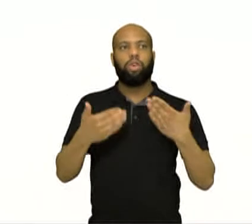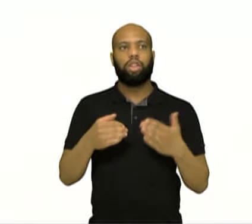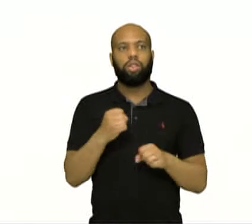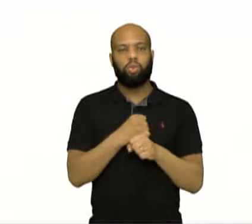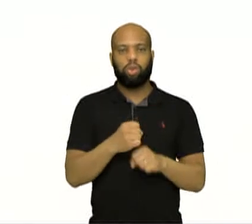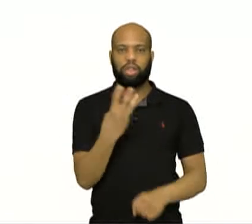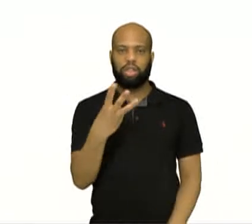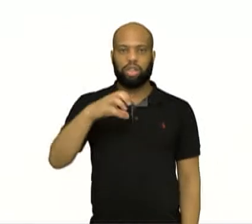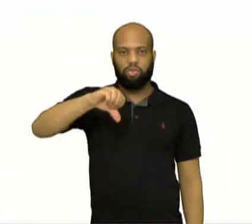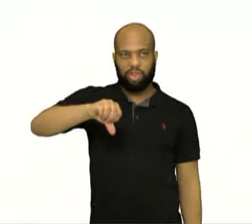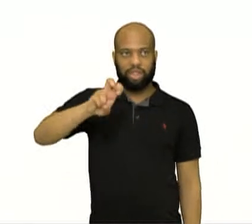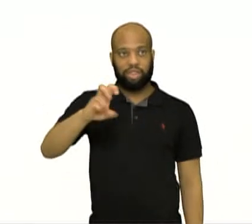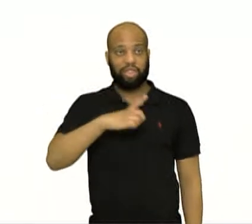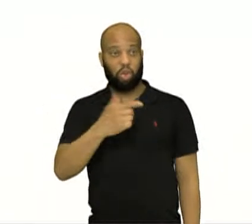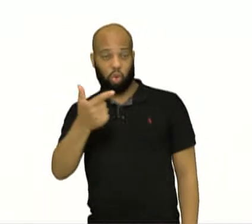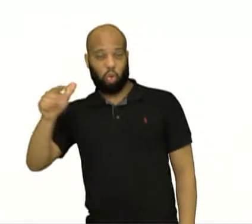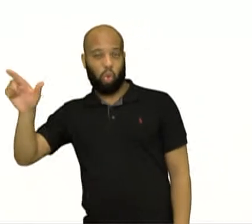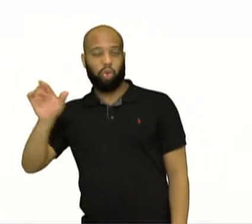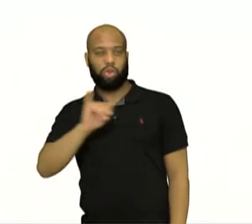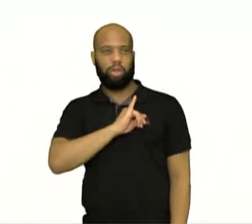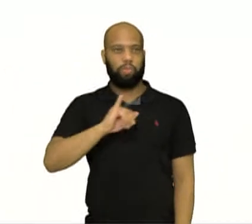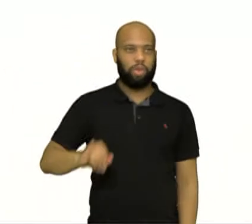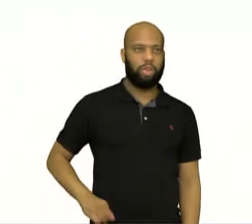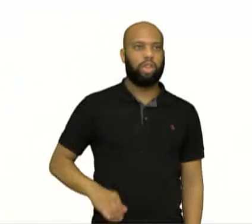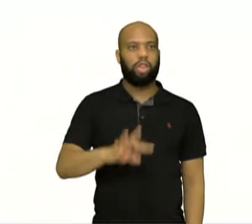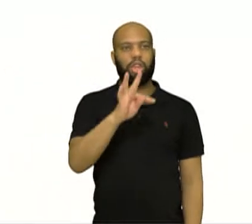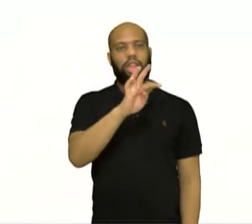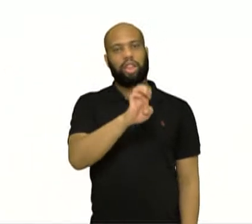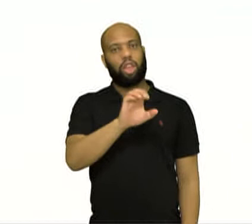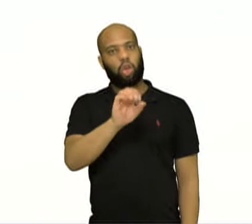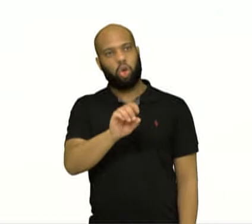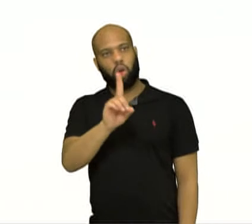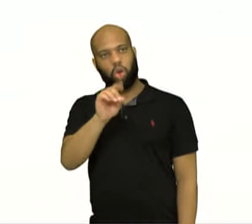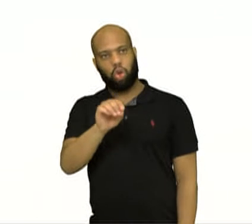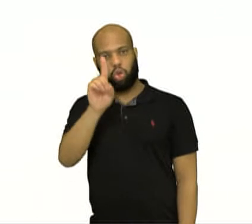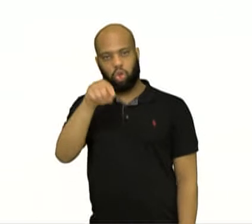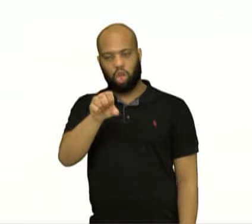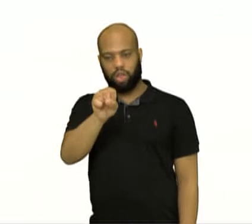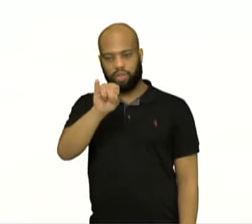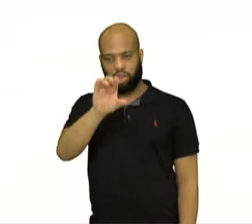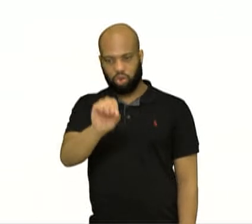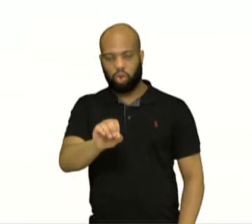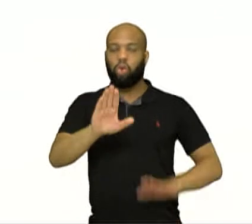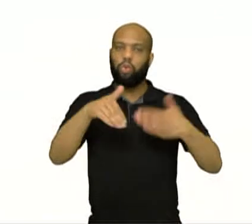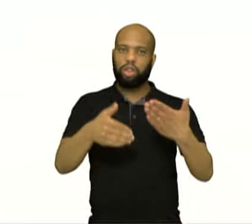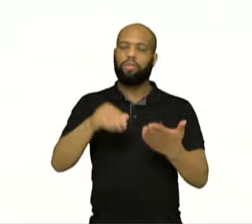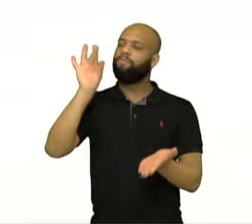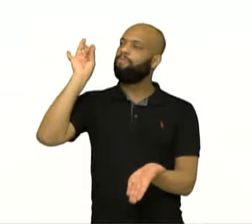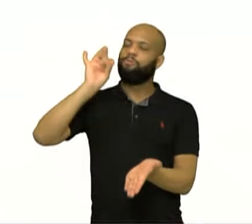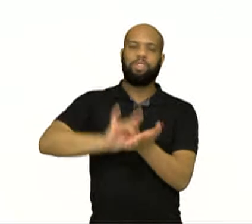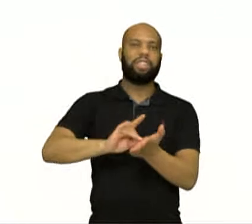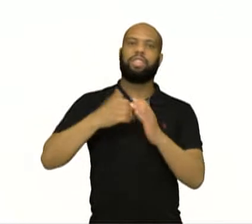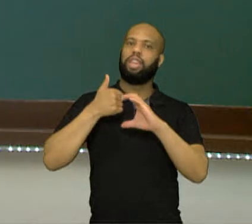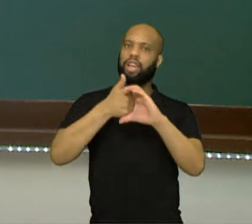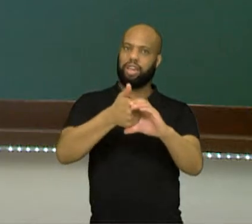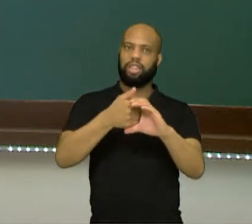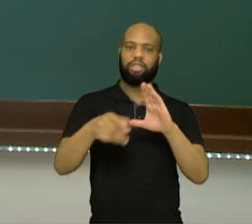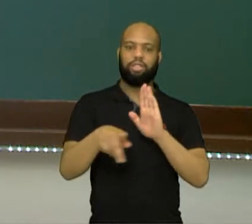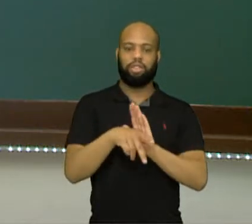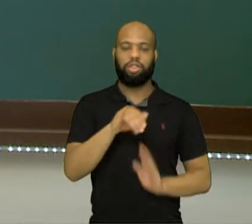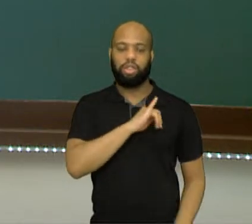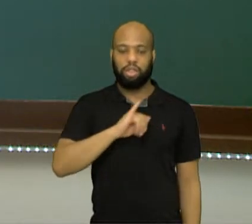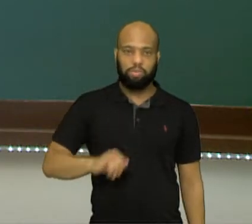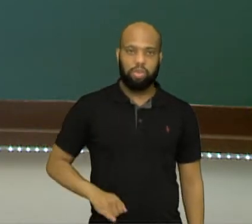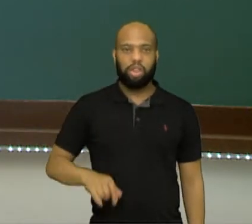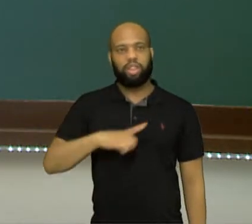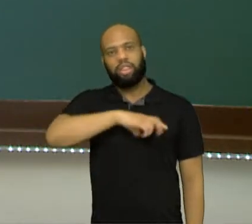395, o outro Imperador, o Teodósio, ele vai tornar então o cristianismo a religião oficial do Império. Muitas pessoas